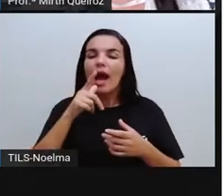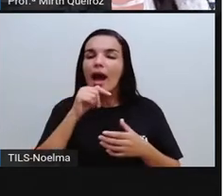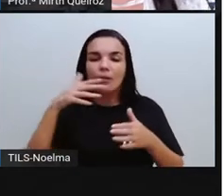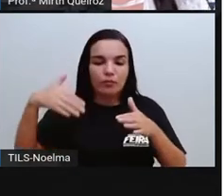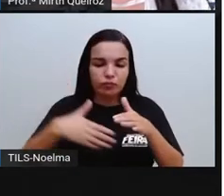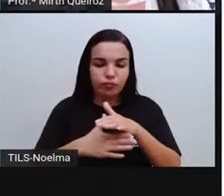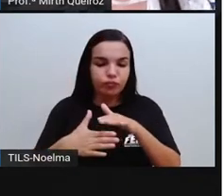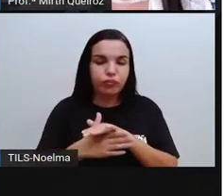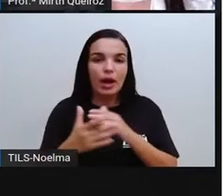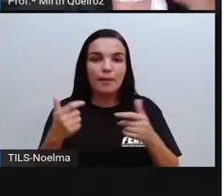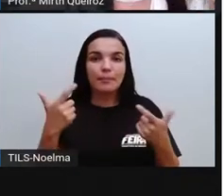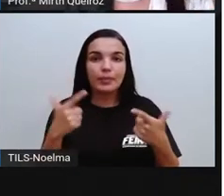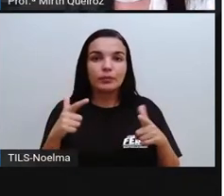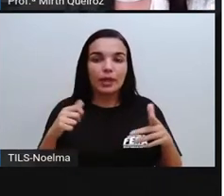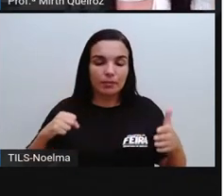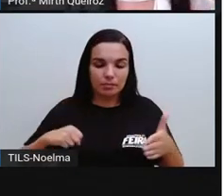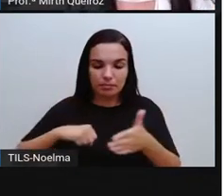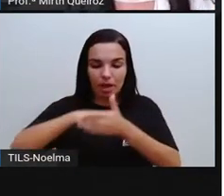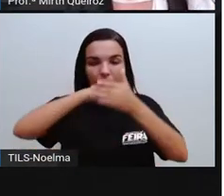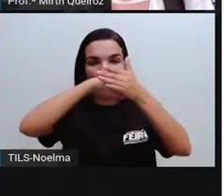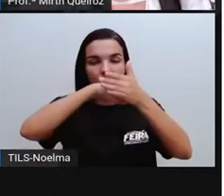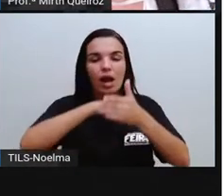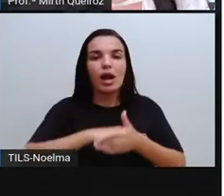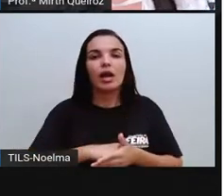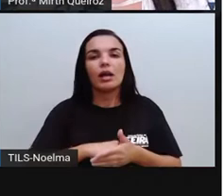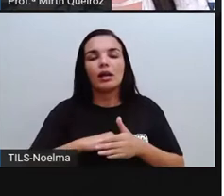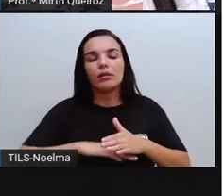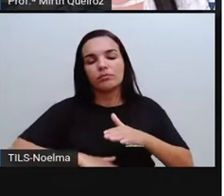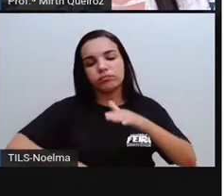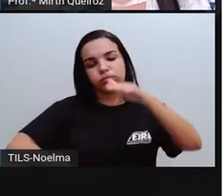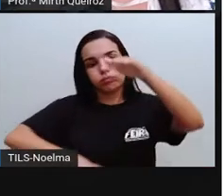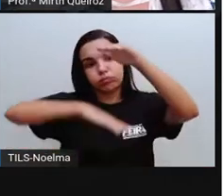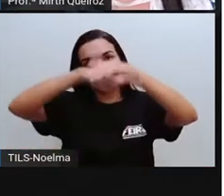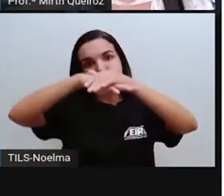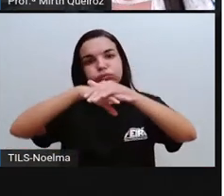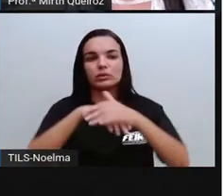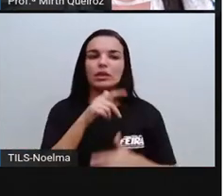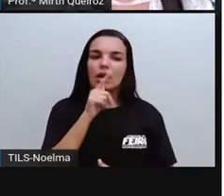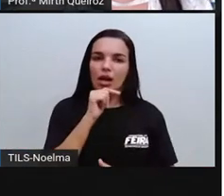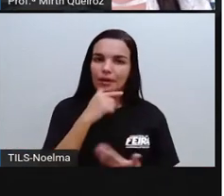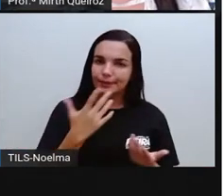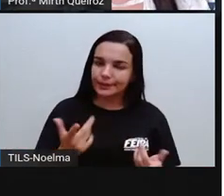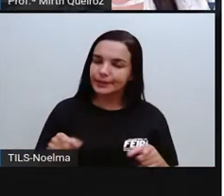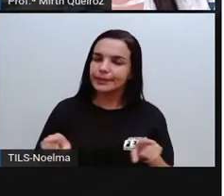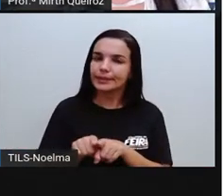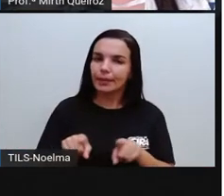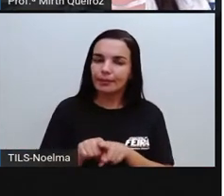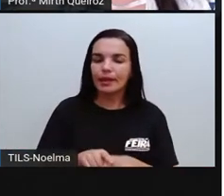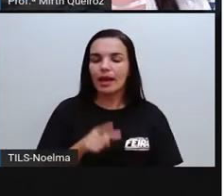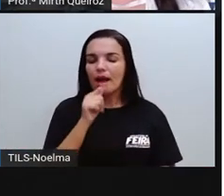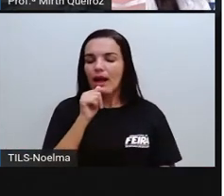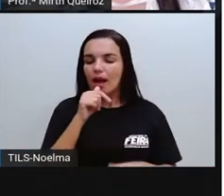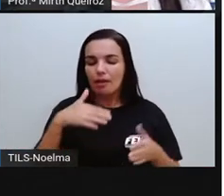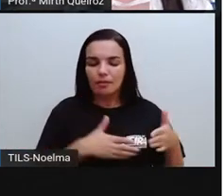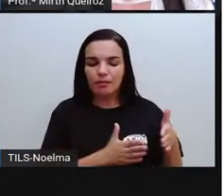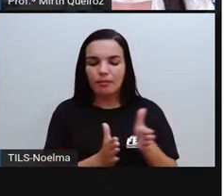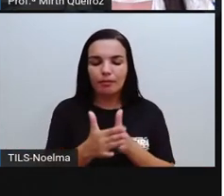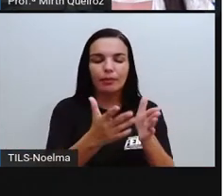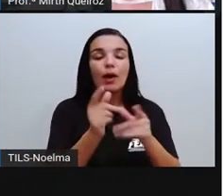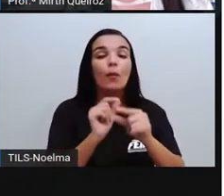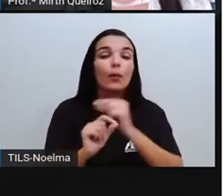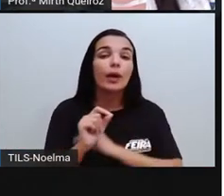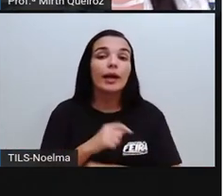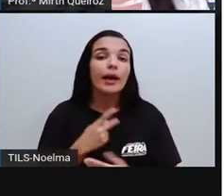enchente, né? O assoreamento dos rios também, a retirada da mata ciliá que fica ali